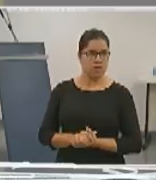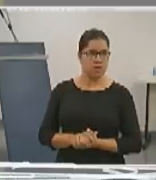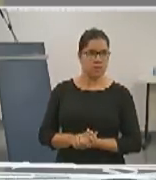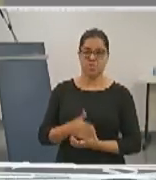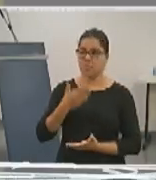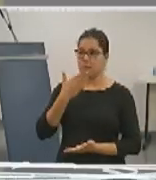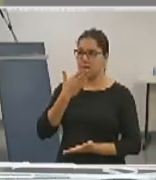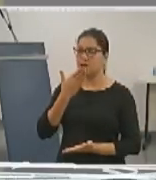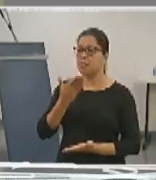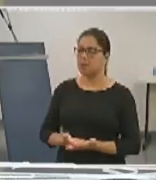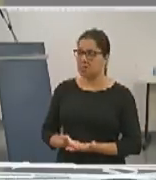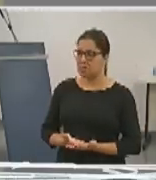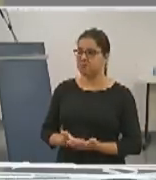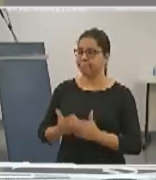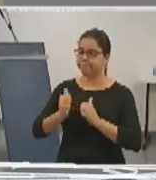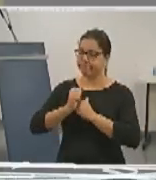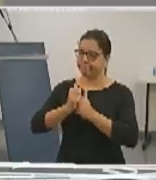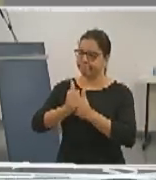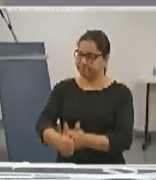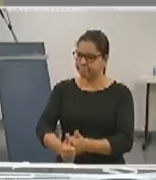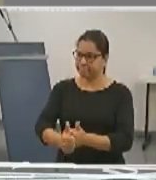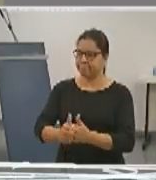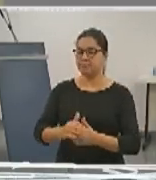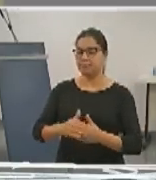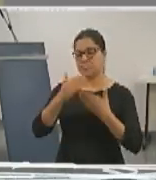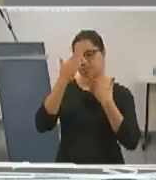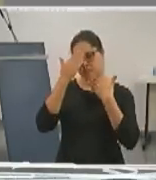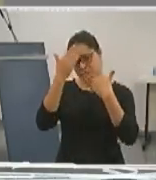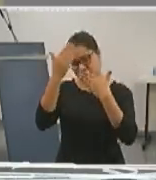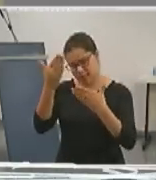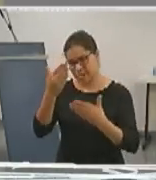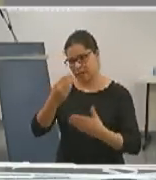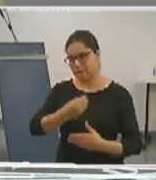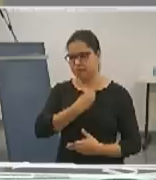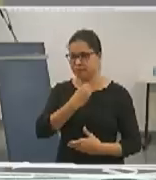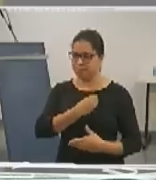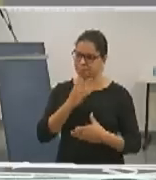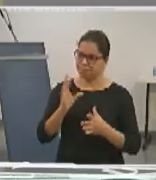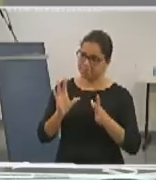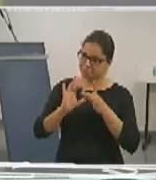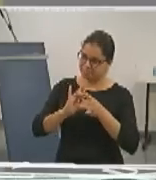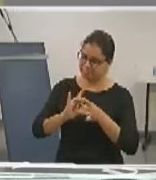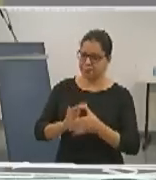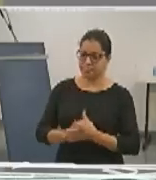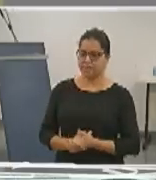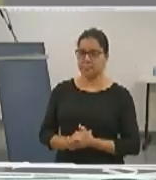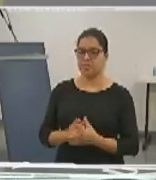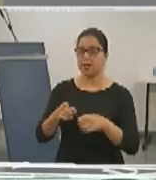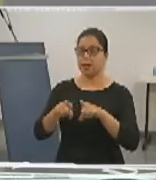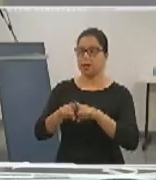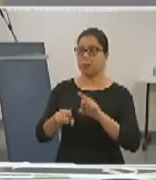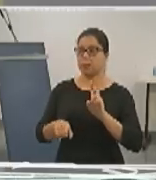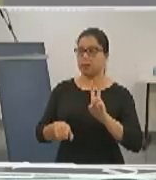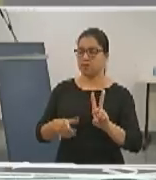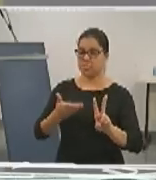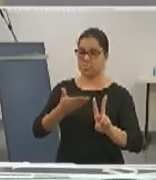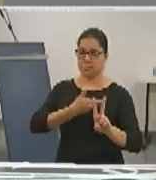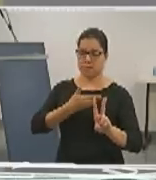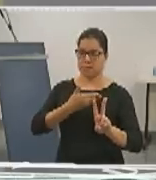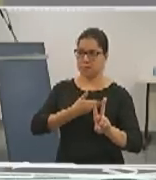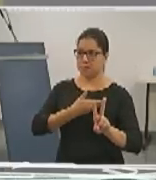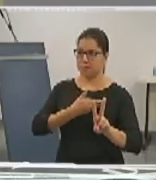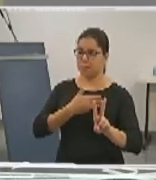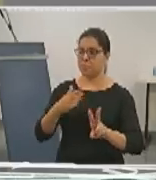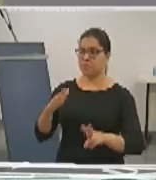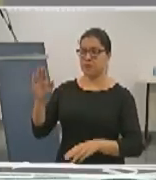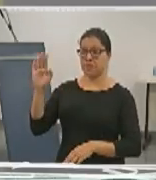aumenta nessa caminhada. Obrigado por essa parceria. Agradeço aos meus dois colegas nesta campanha que